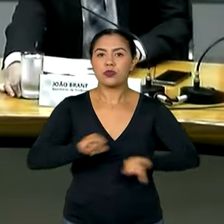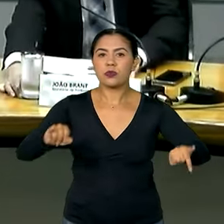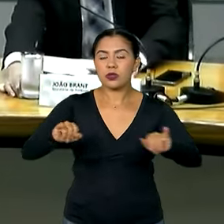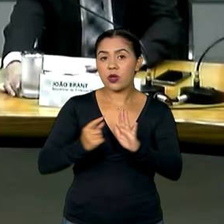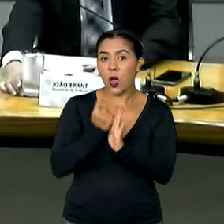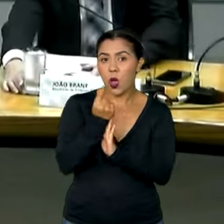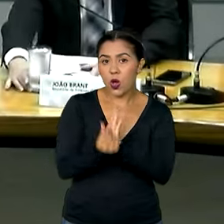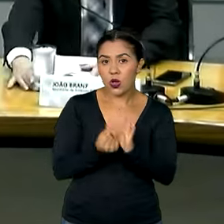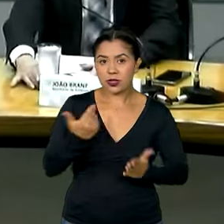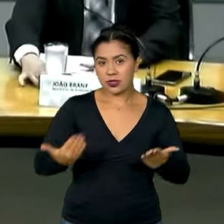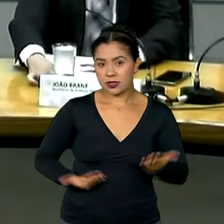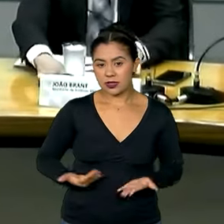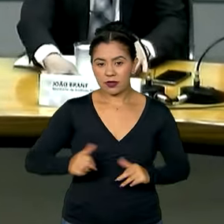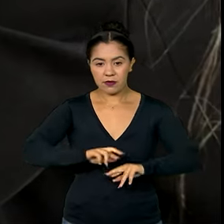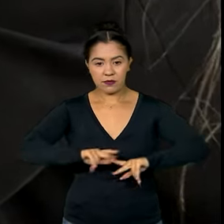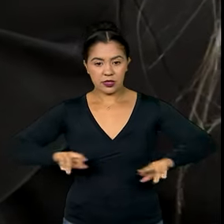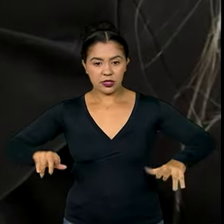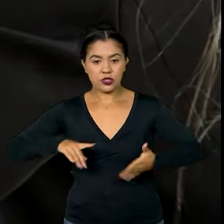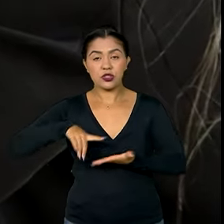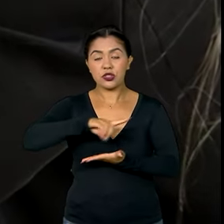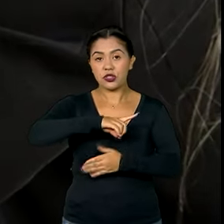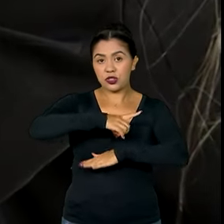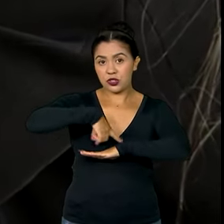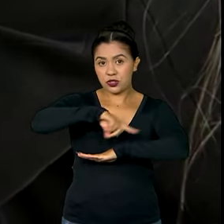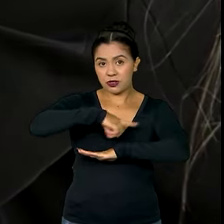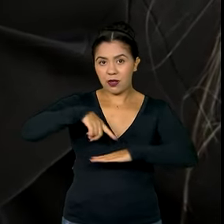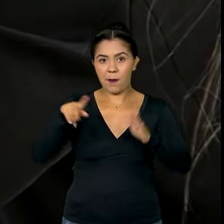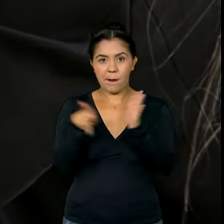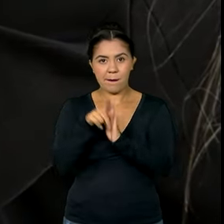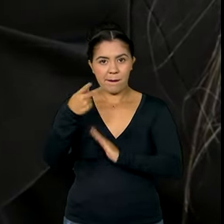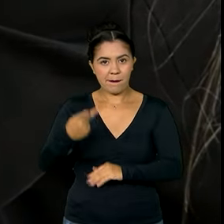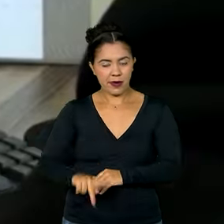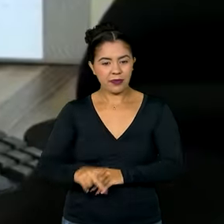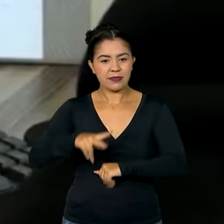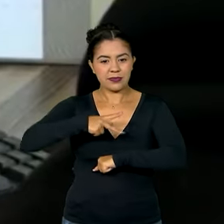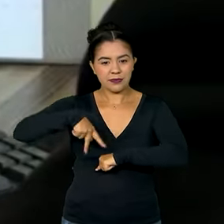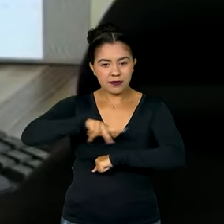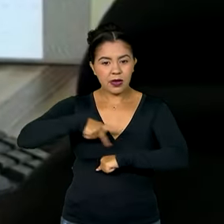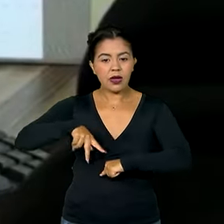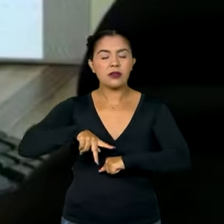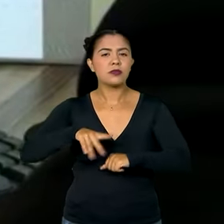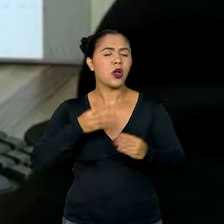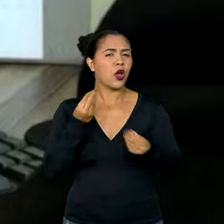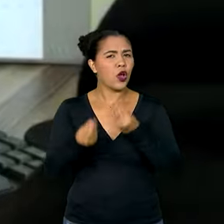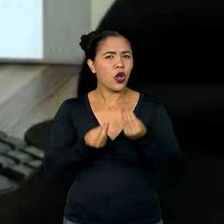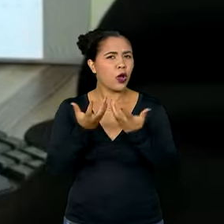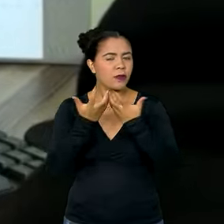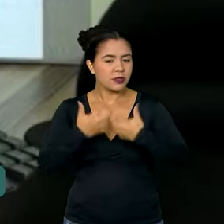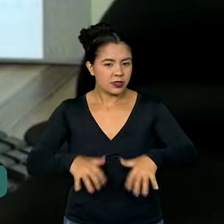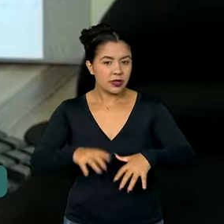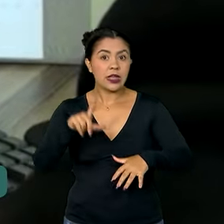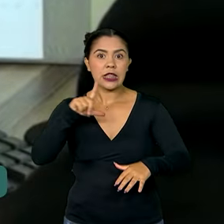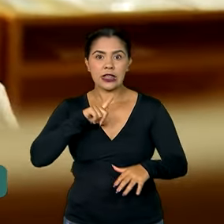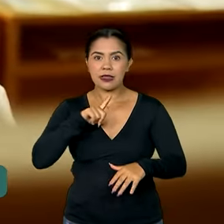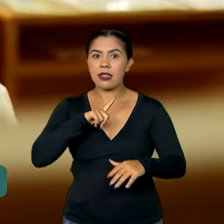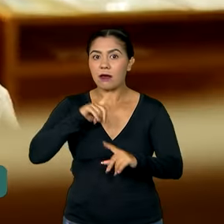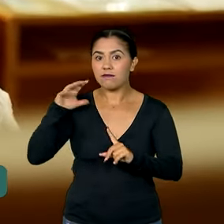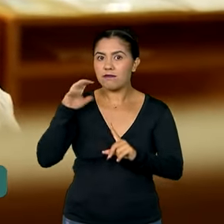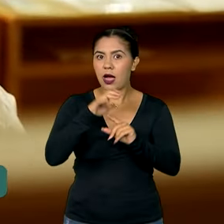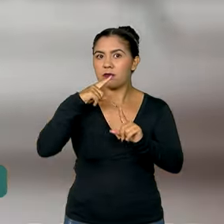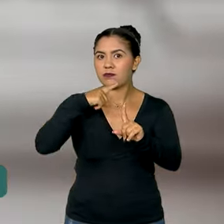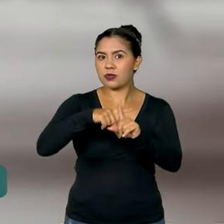serviços digitais no país. Para o Ministério da Fazenda, os serviços digitais têm um grande impacto na economia,